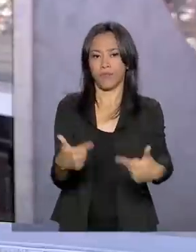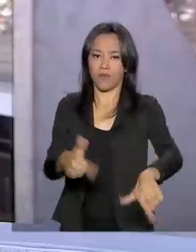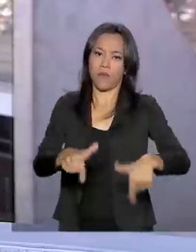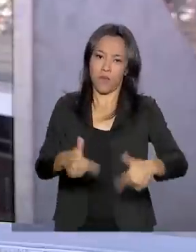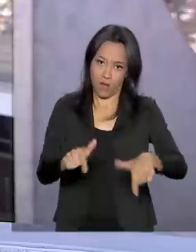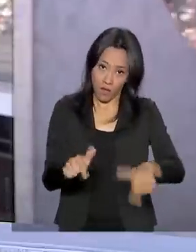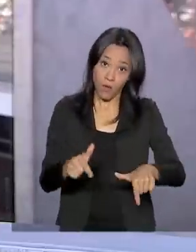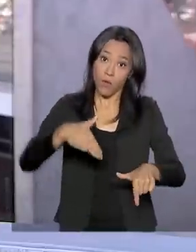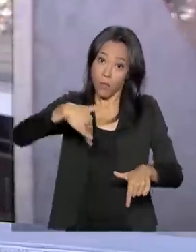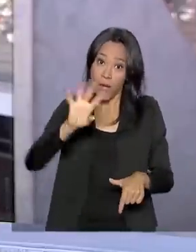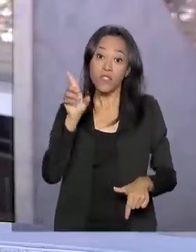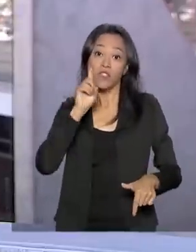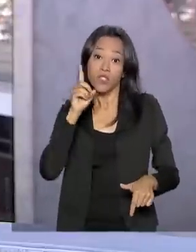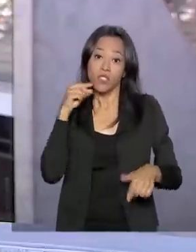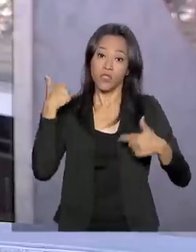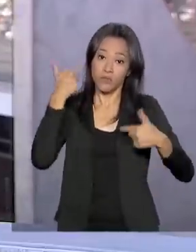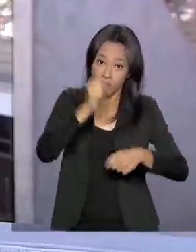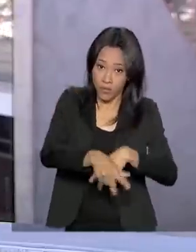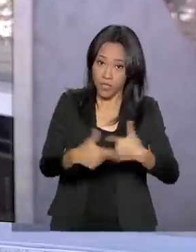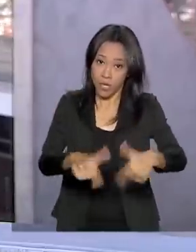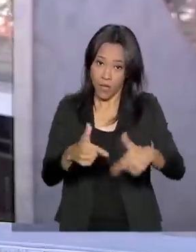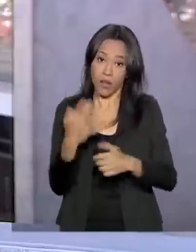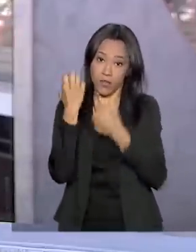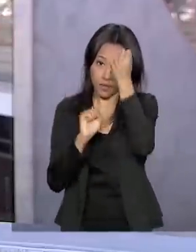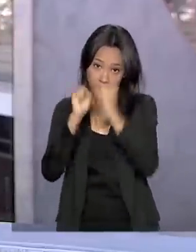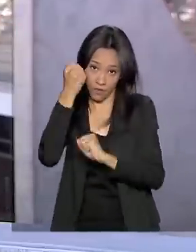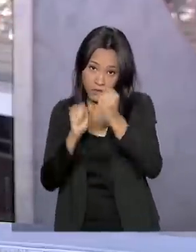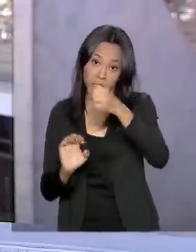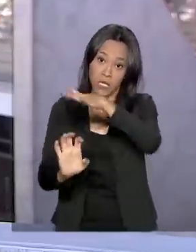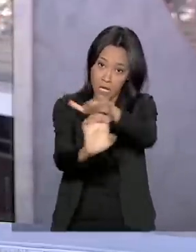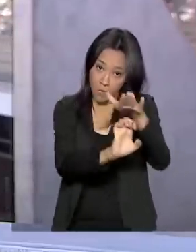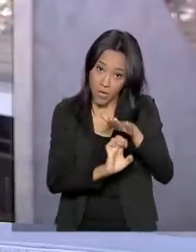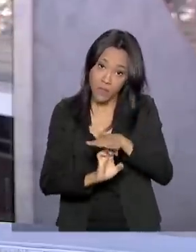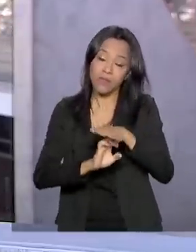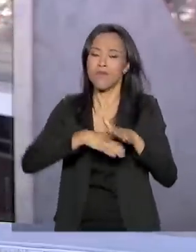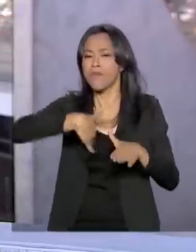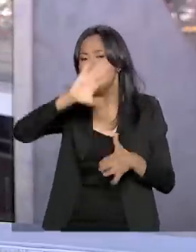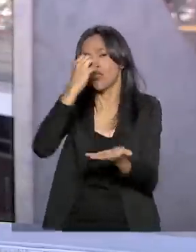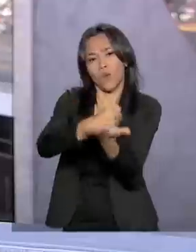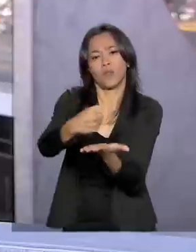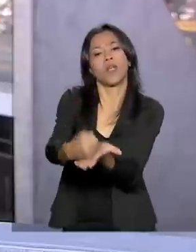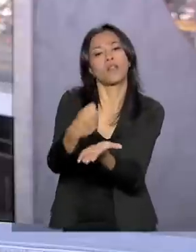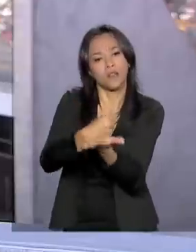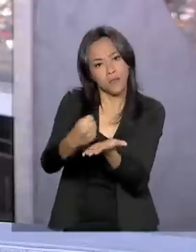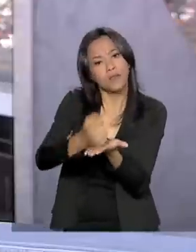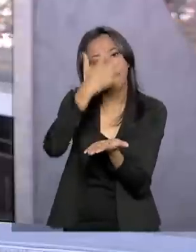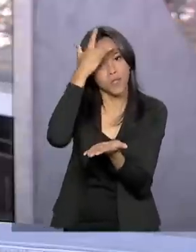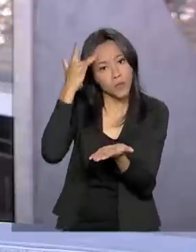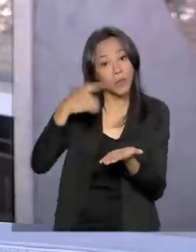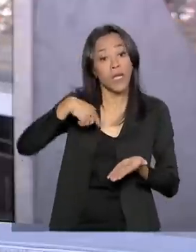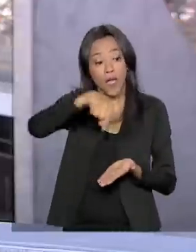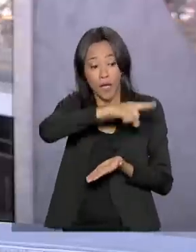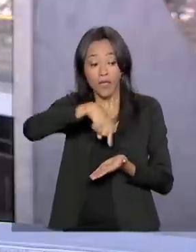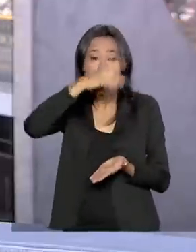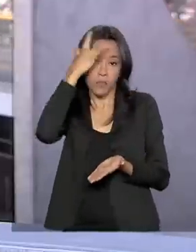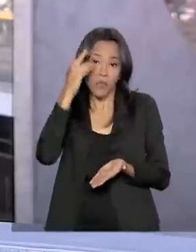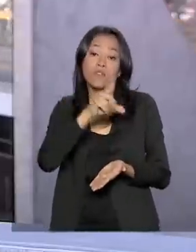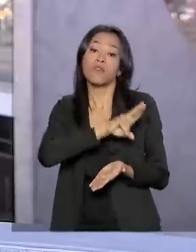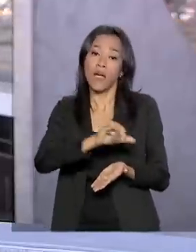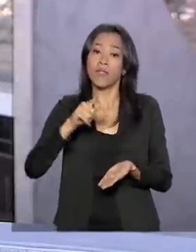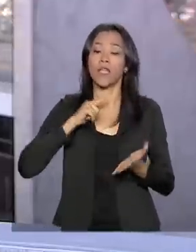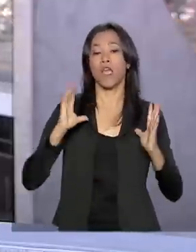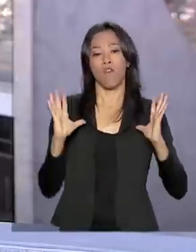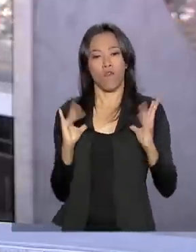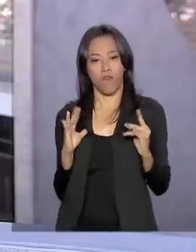mais dias de trabalho nas empresas, mais pessoas poderão ser contratadas. Esses trabalhadores terão suas folgas